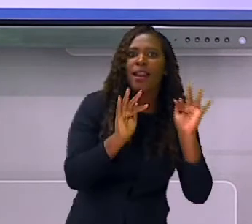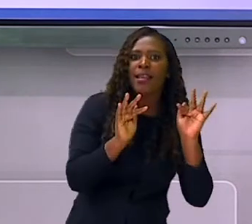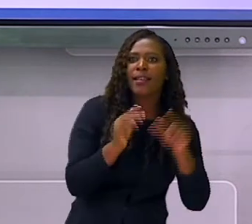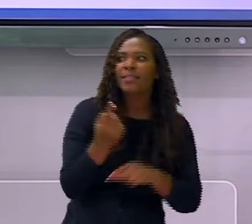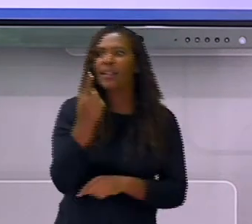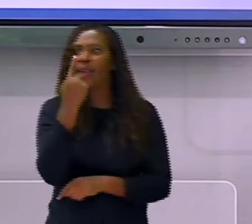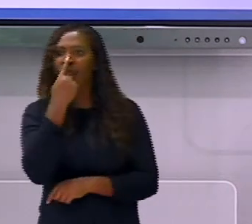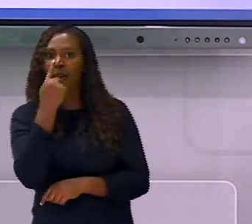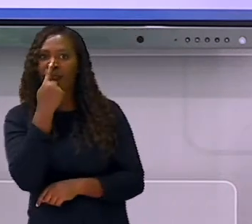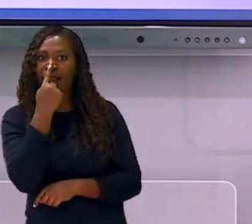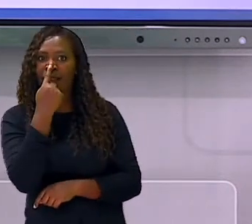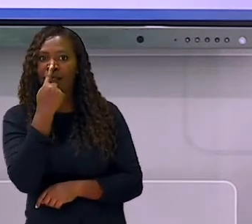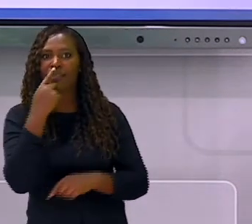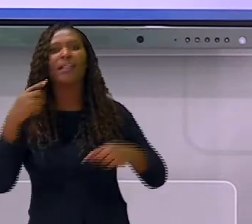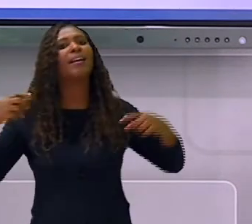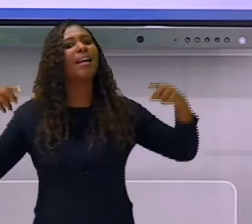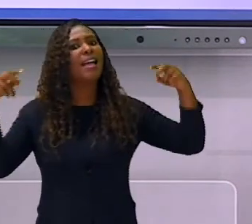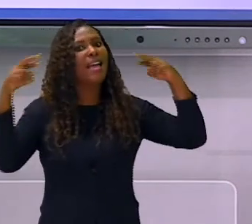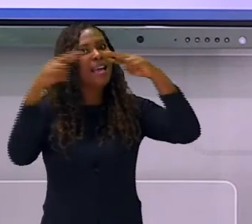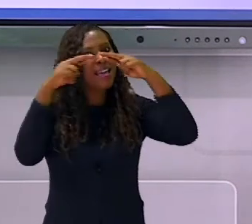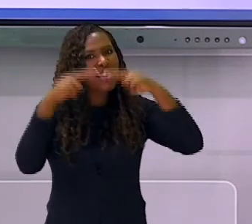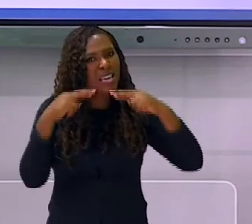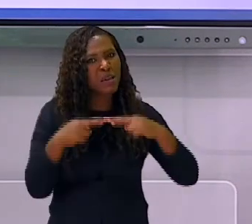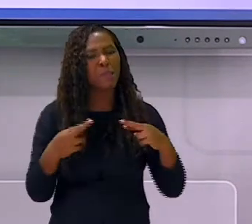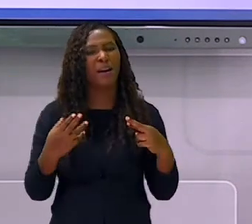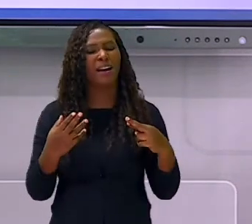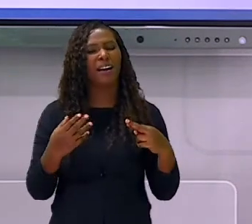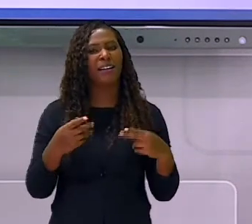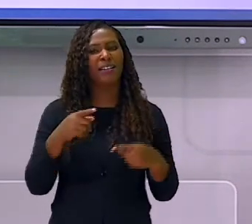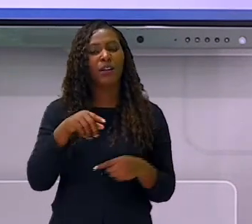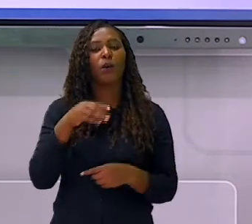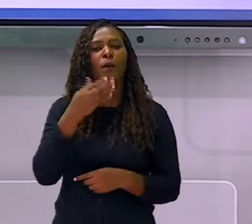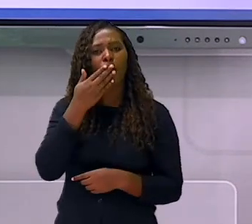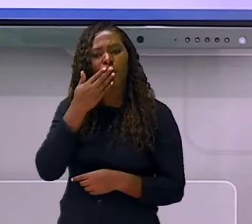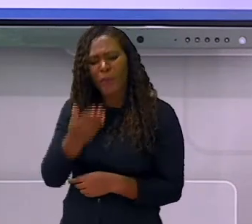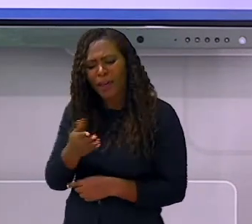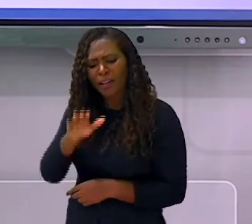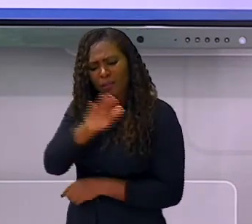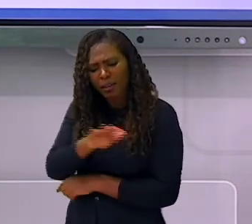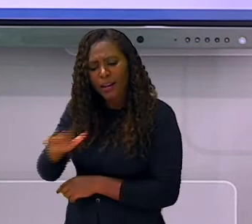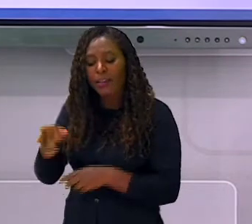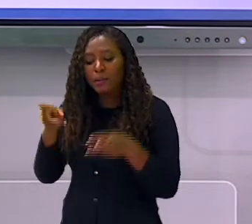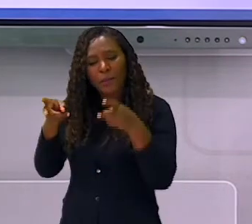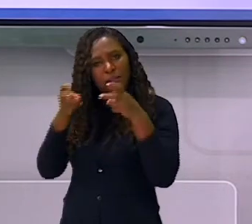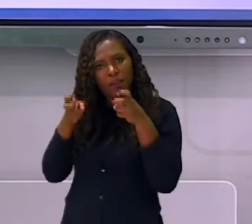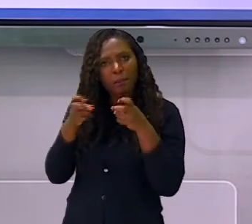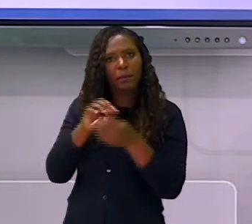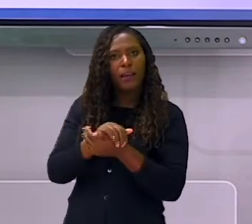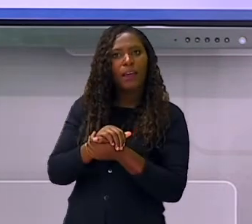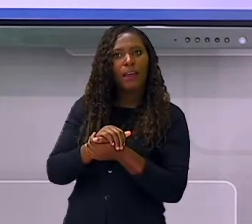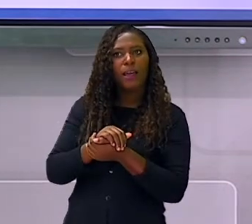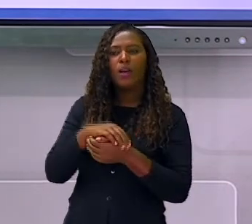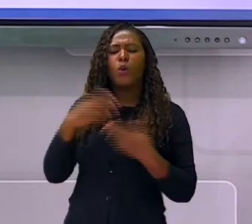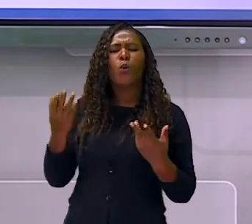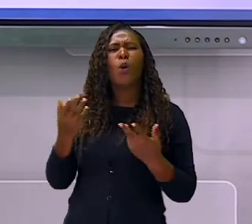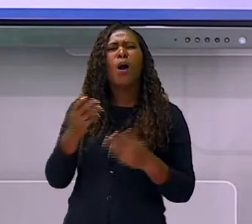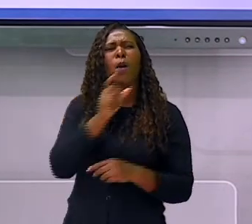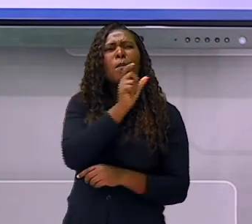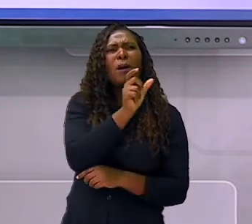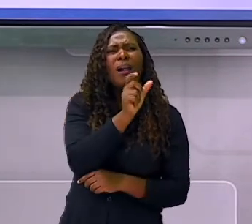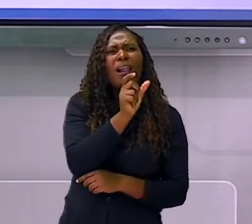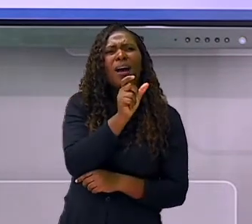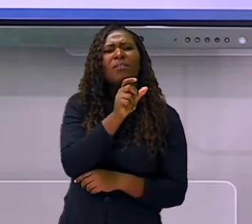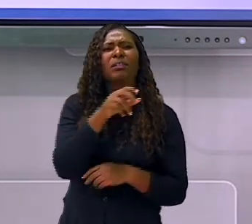Diga palavras que rimam com outra. Aqui você pode falar uma palavra e pedir para ele pensar em alguma